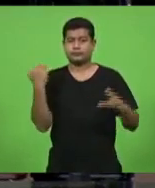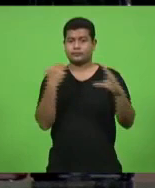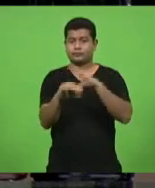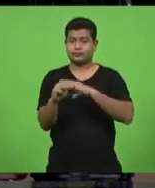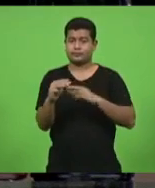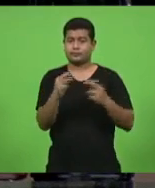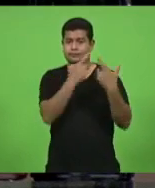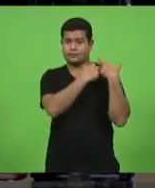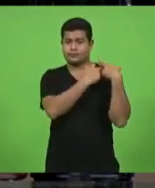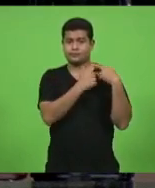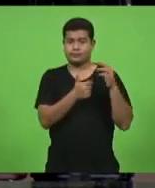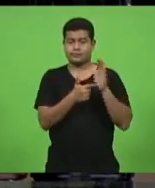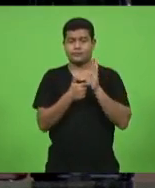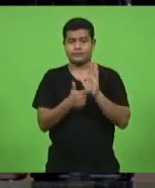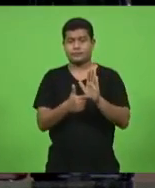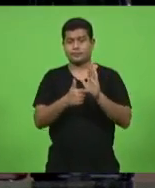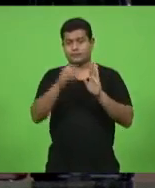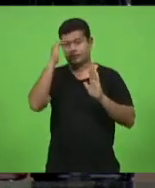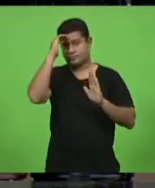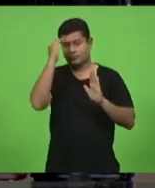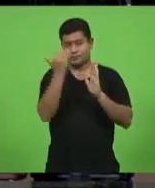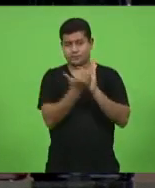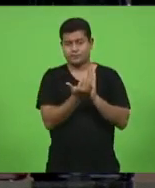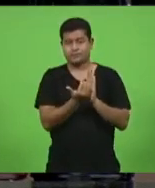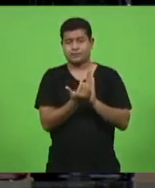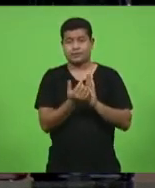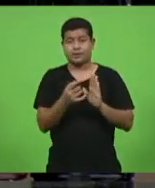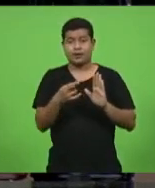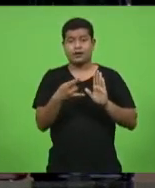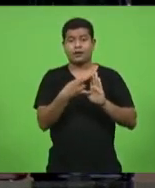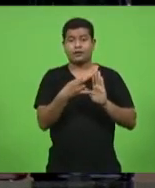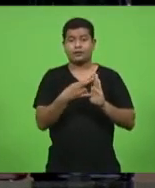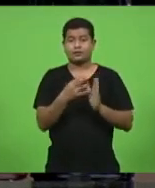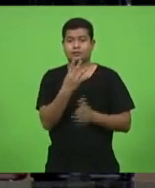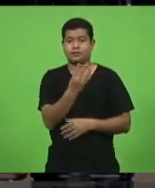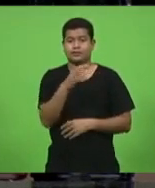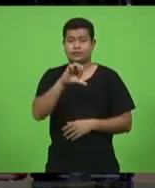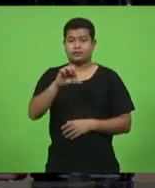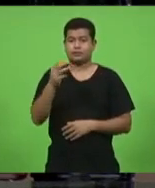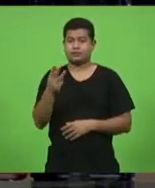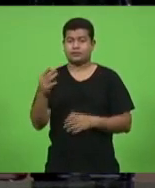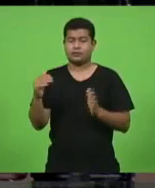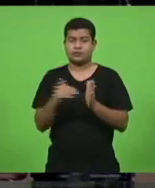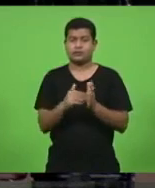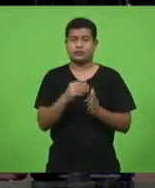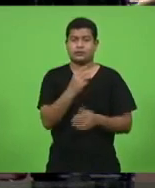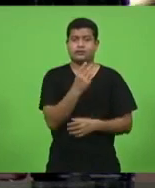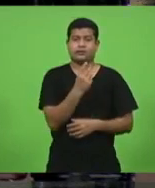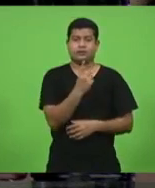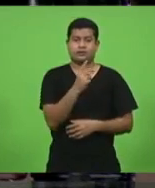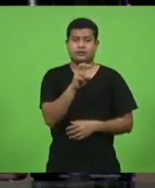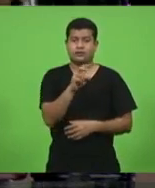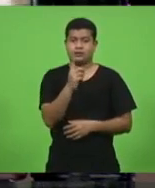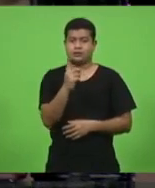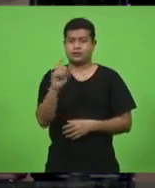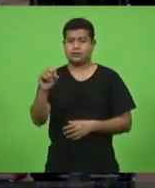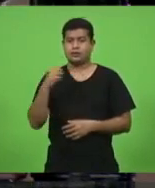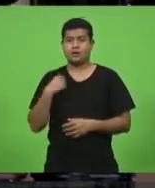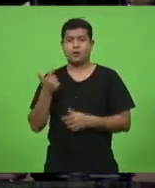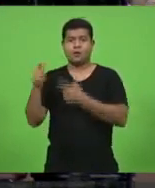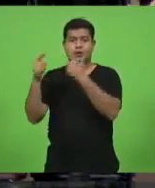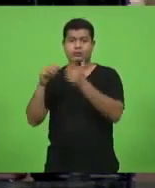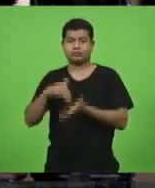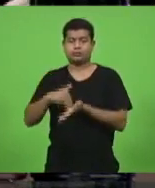destinatários conforme determina o regimento interno as moções de 493 a 510 as outras moções